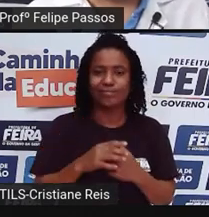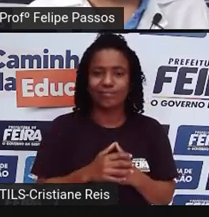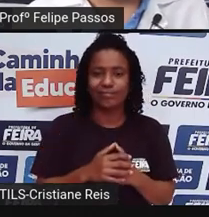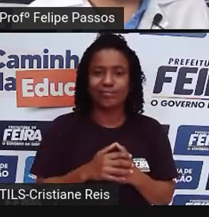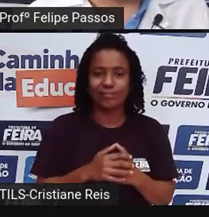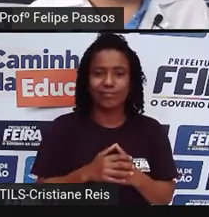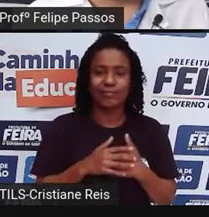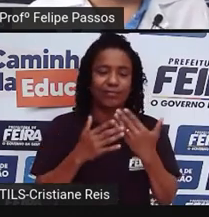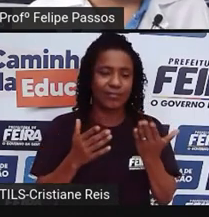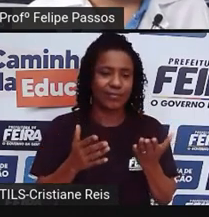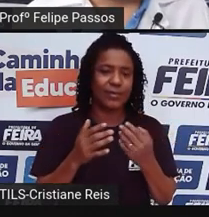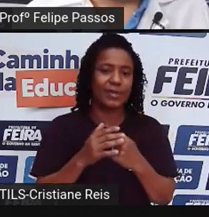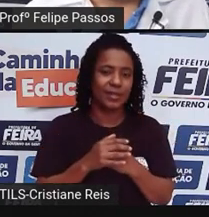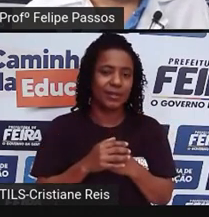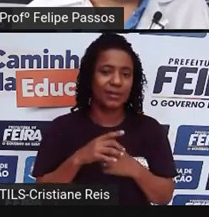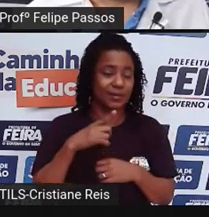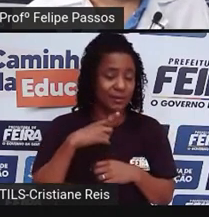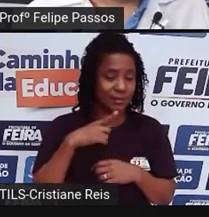décimo lugar.